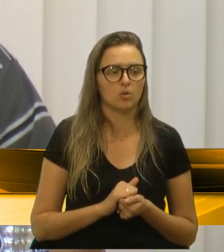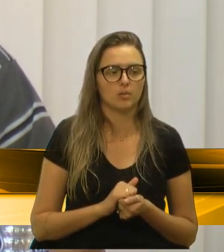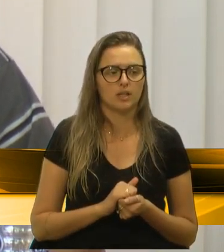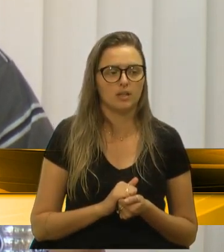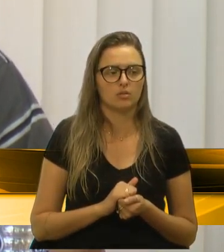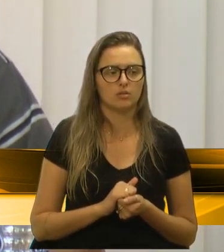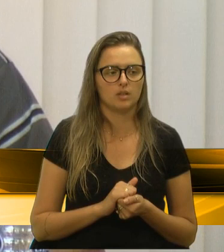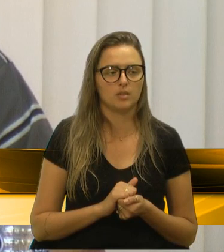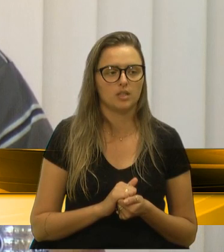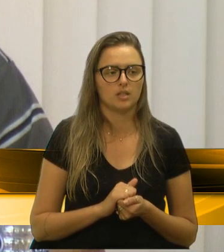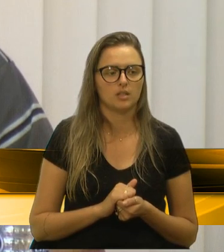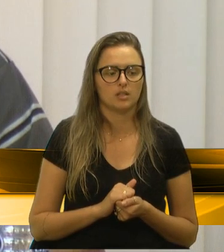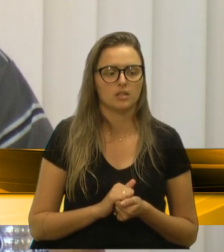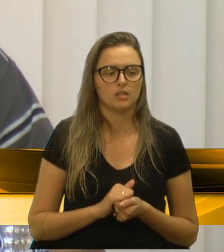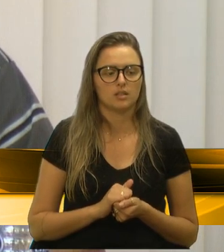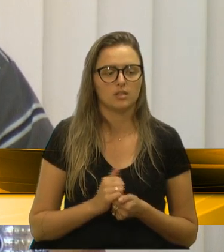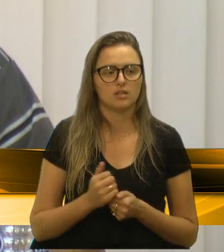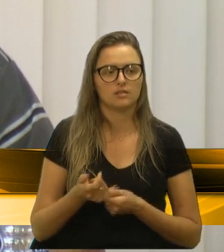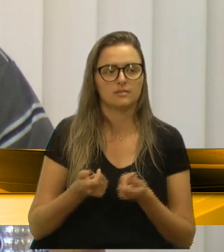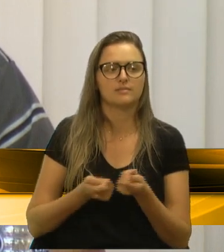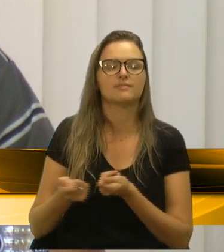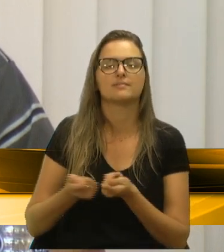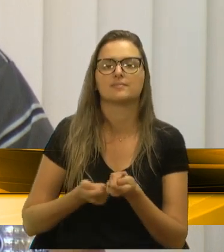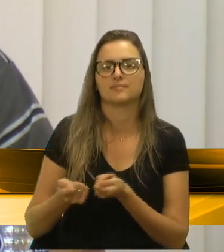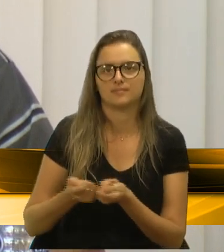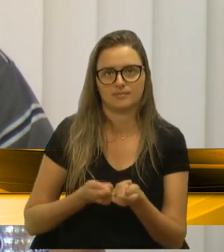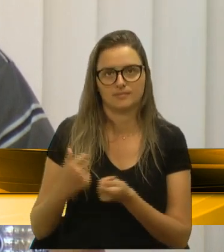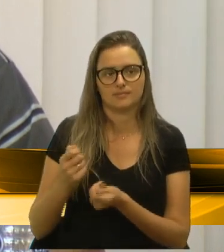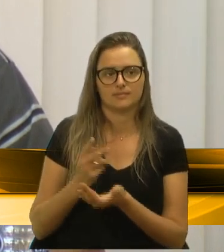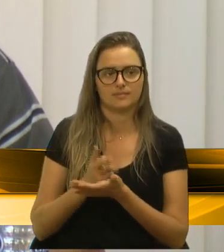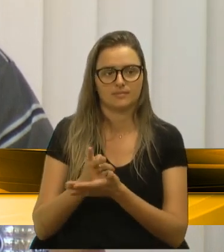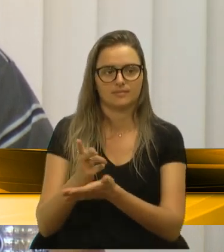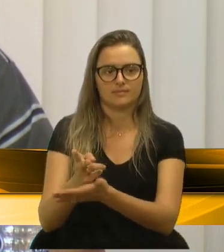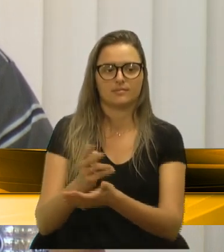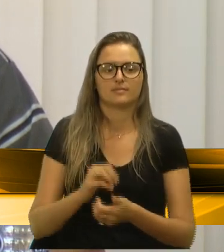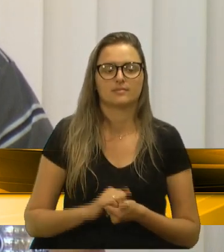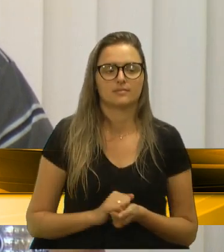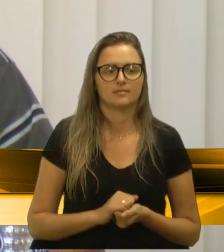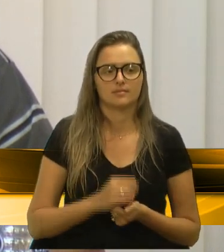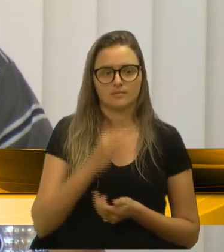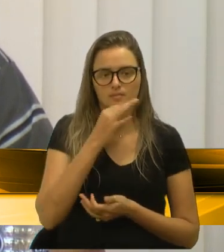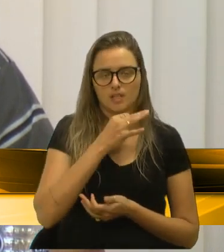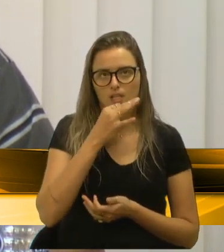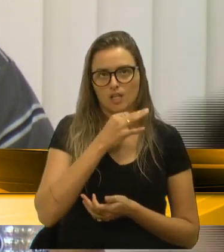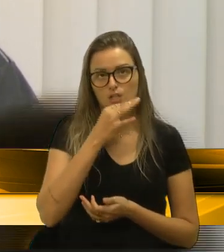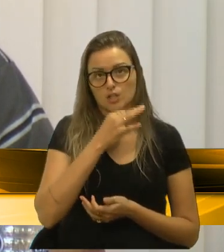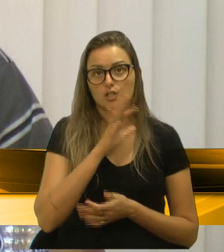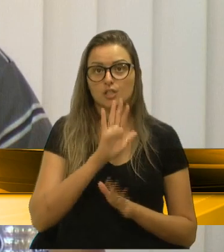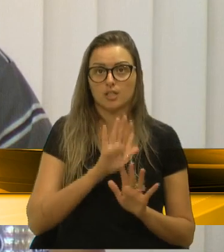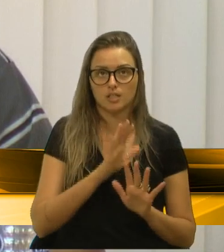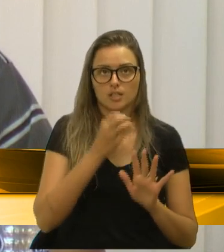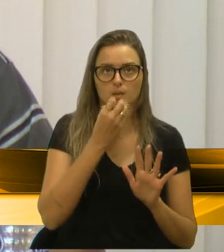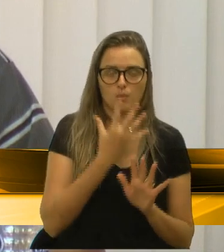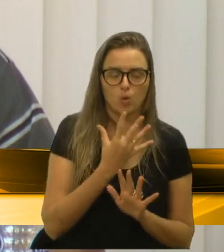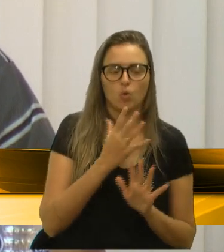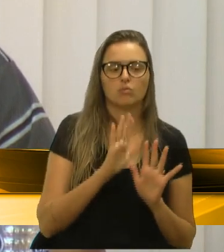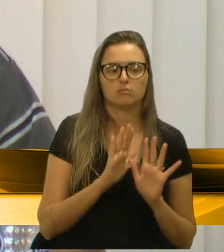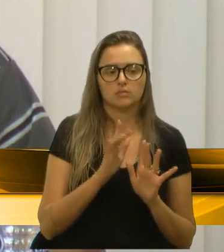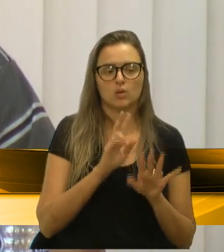até Caxias. Então, o controle tem que ser permanente. Caxias até está muito bem.